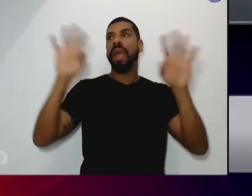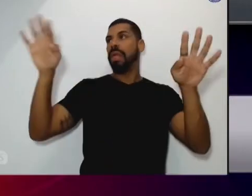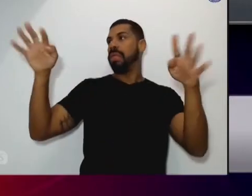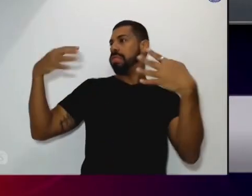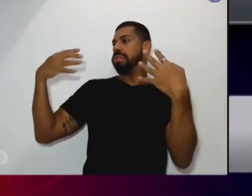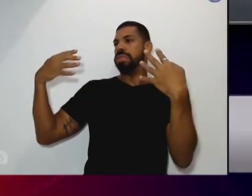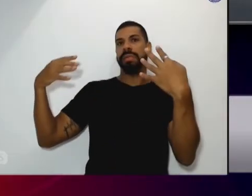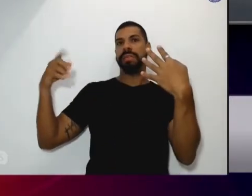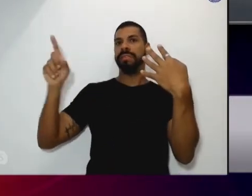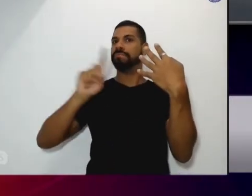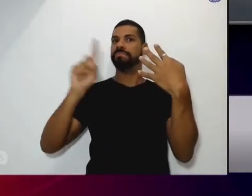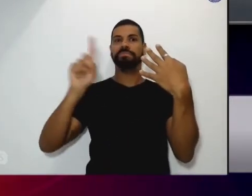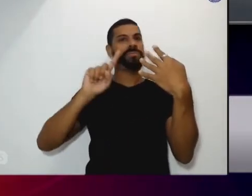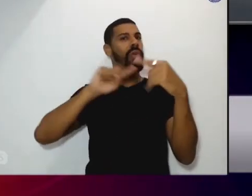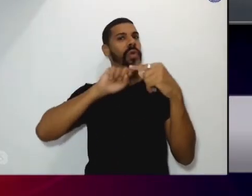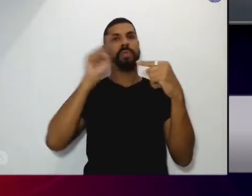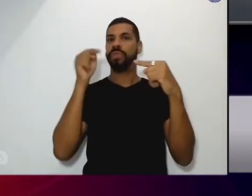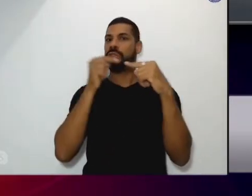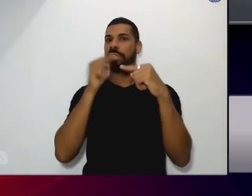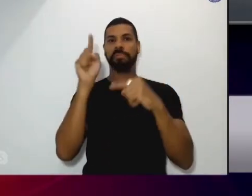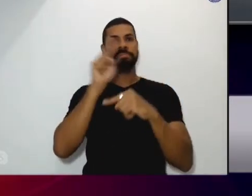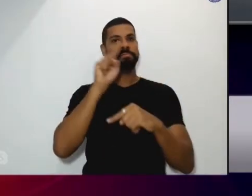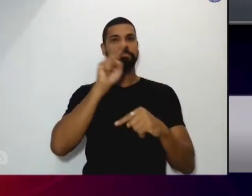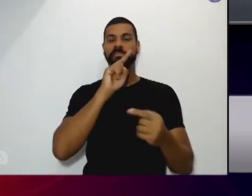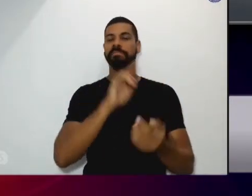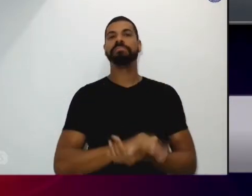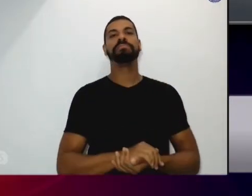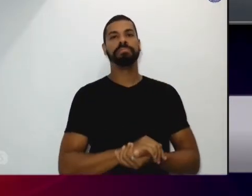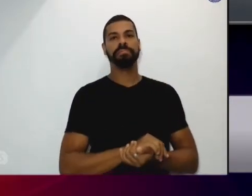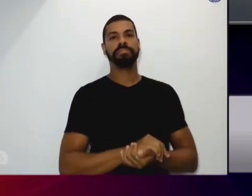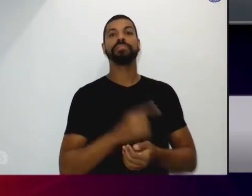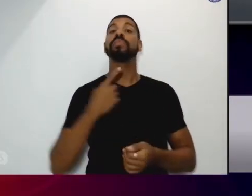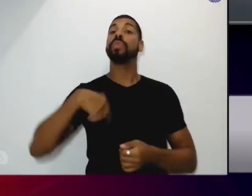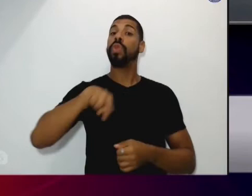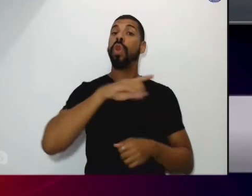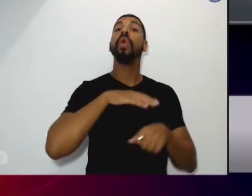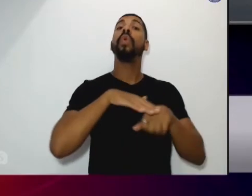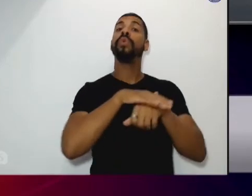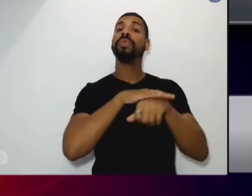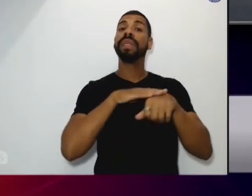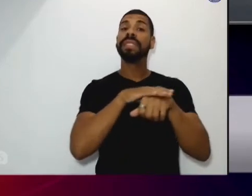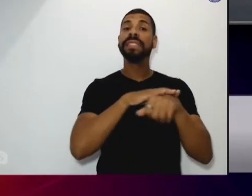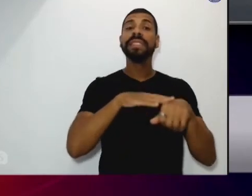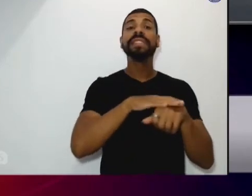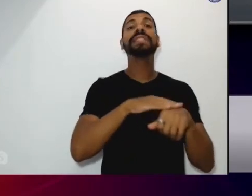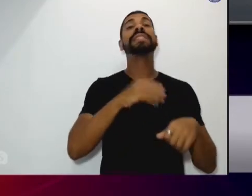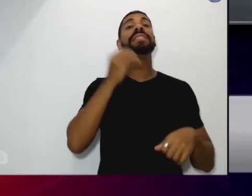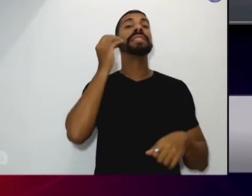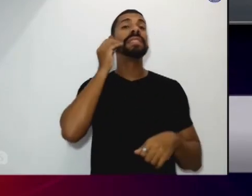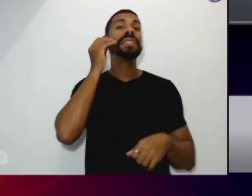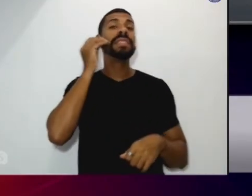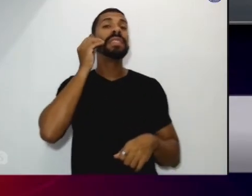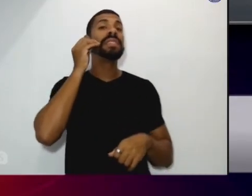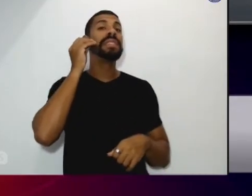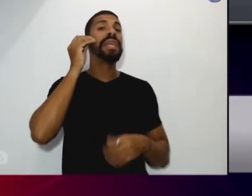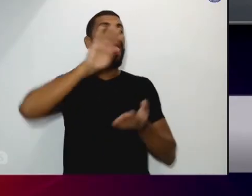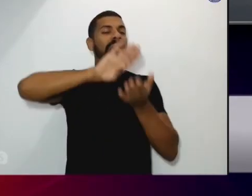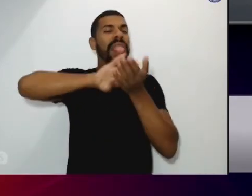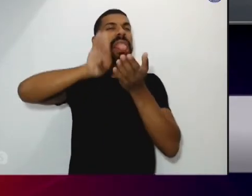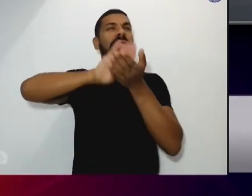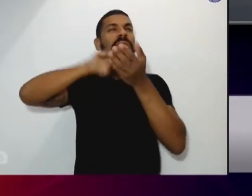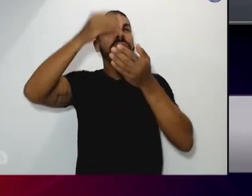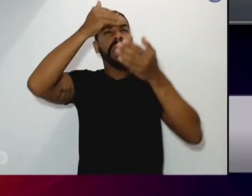essa realidade então a gente explica conversa e tenta tirar essas coisas erradas da ideia